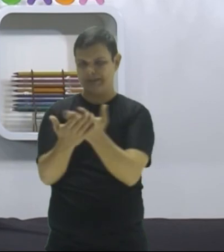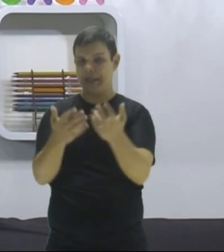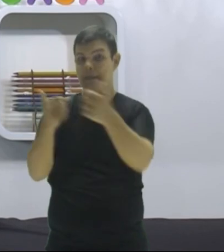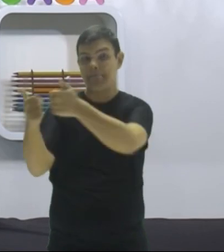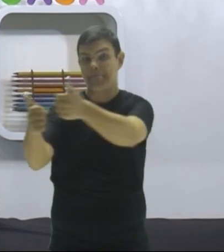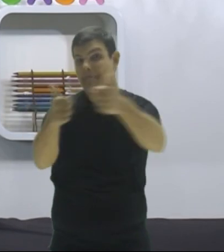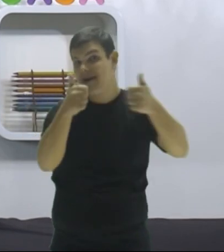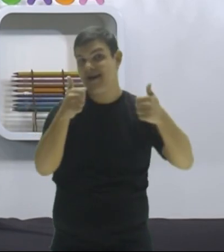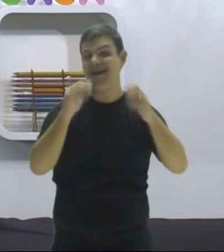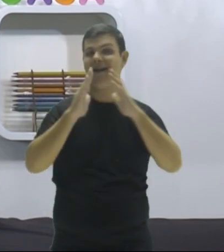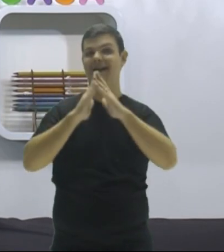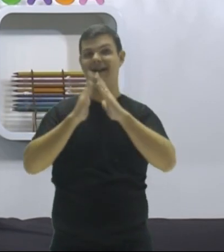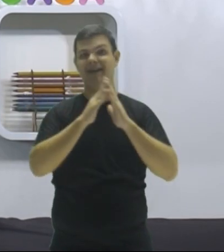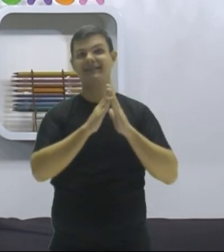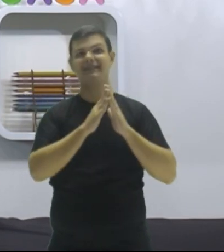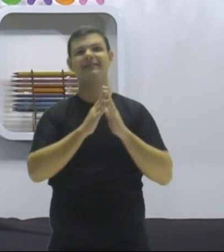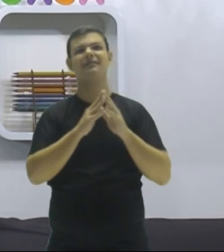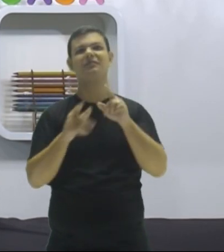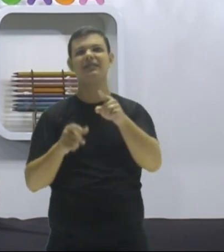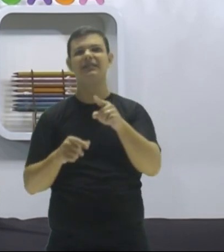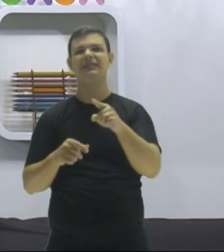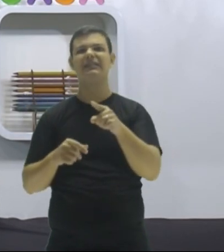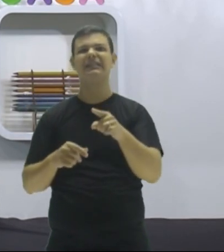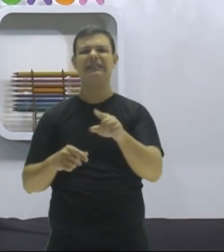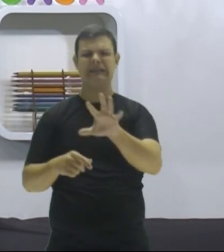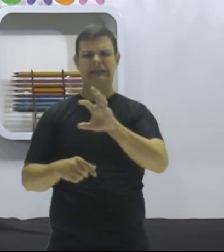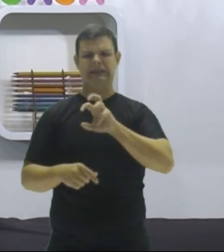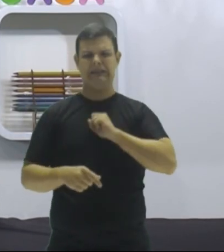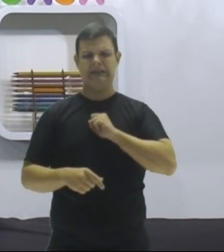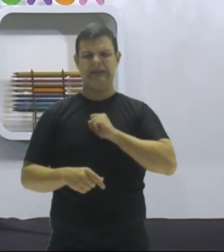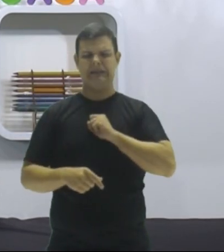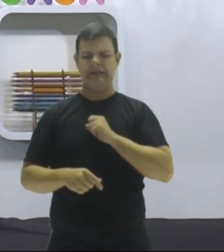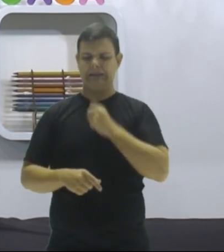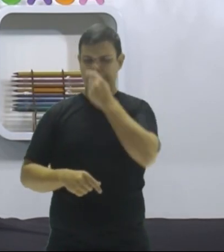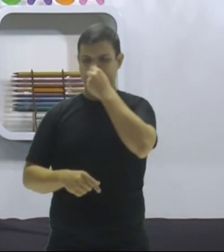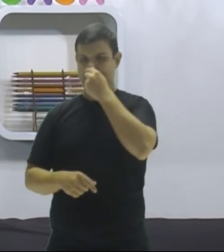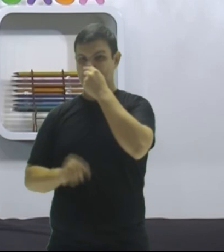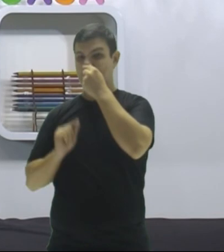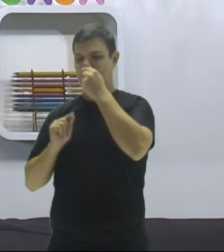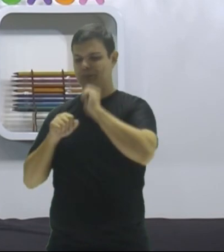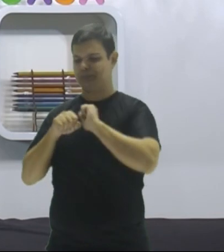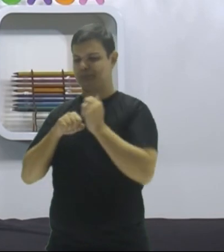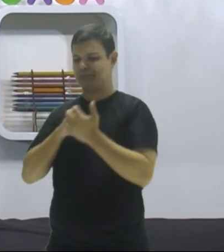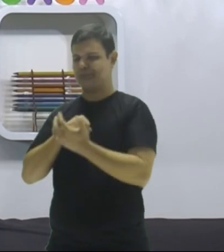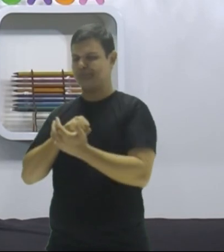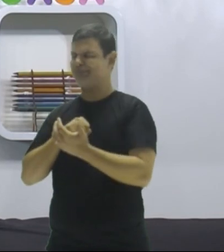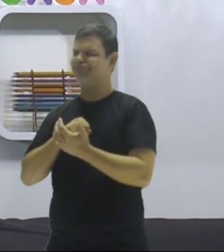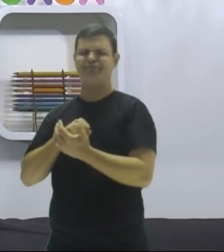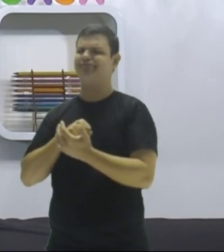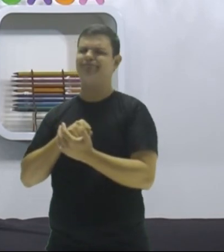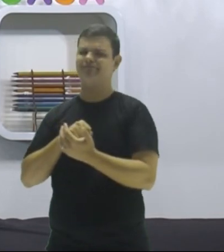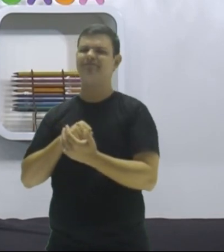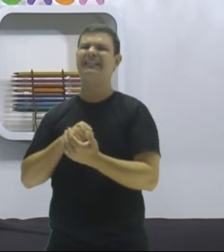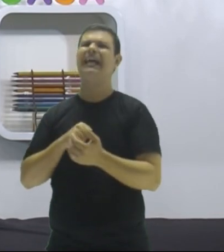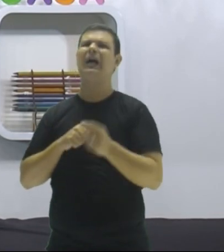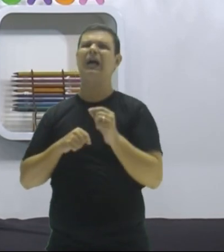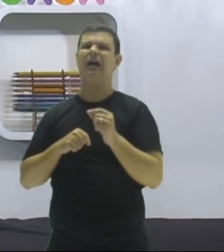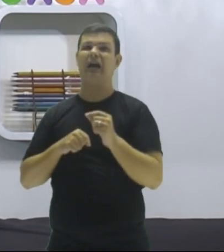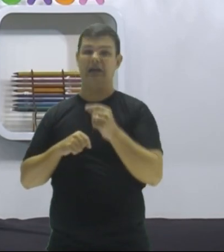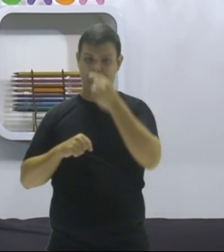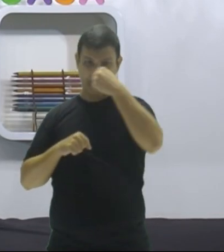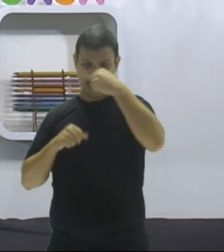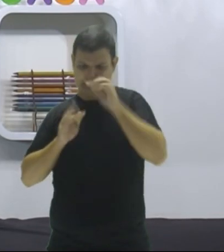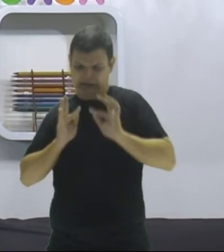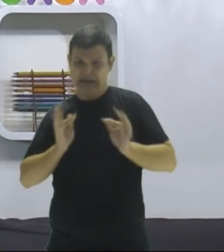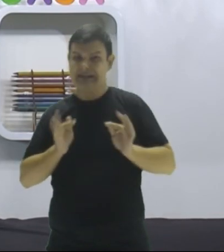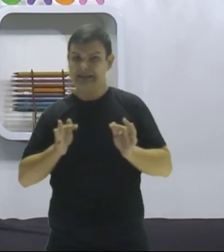bem em sua casa. Eu espero que vocês não tenham pego essa gripinha aí. Eu espero que vocês não tenham pego essa gripinha. Porque não é a gripinha não,